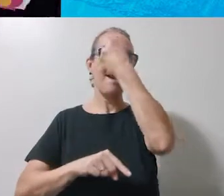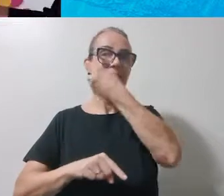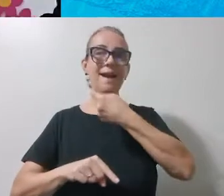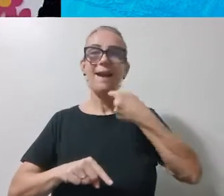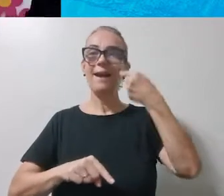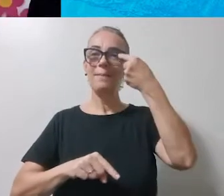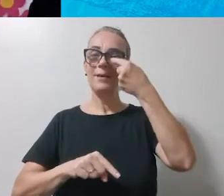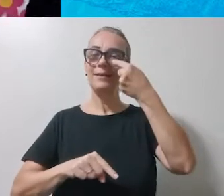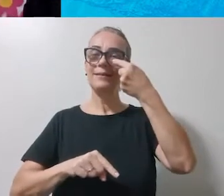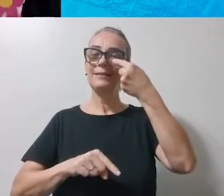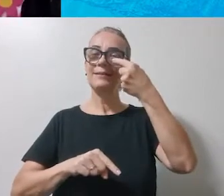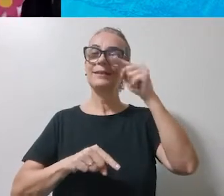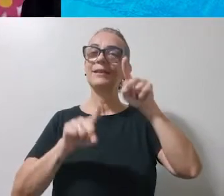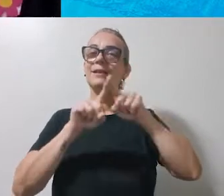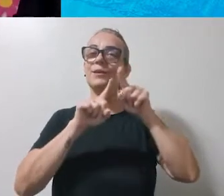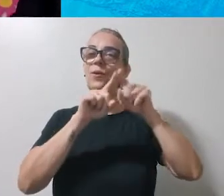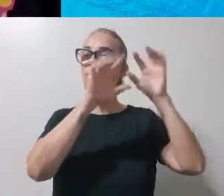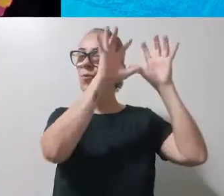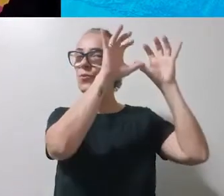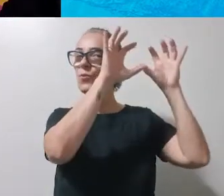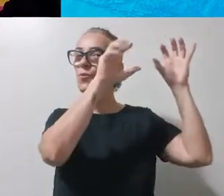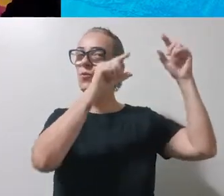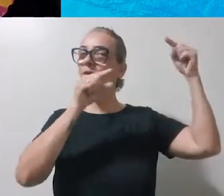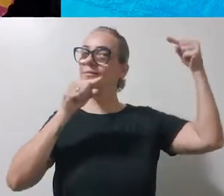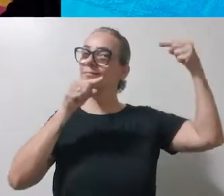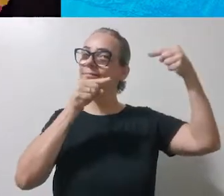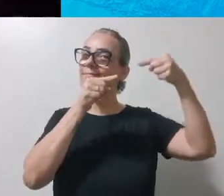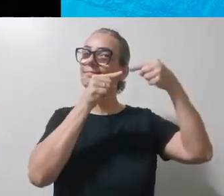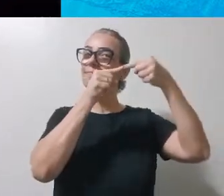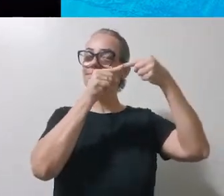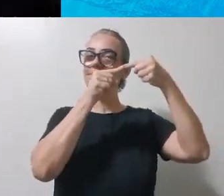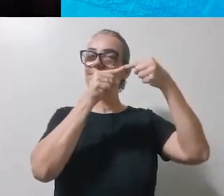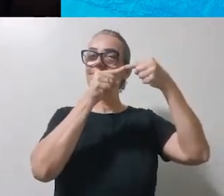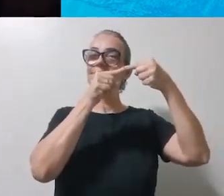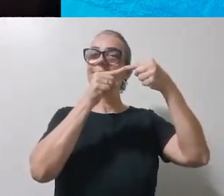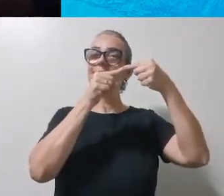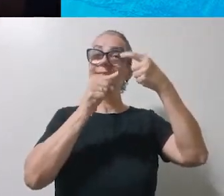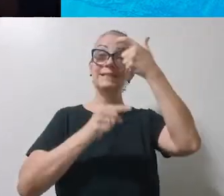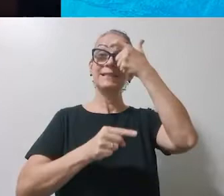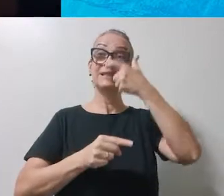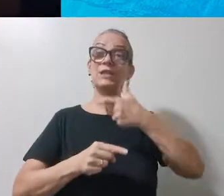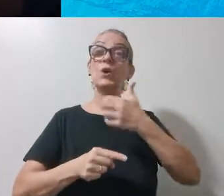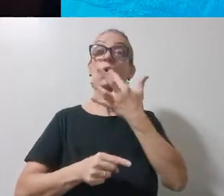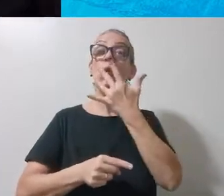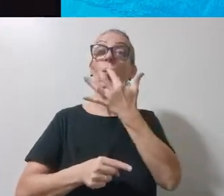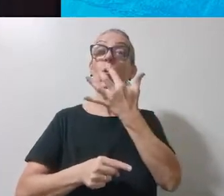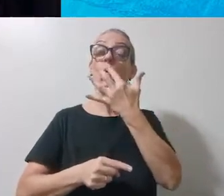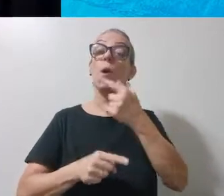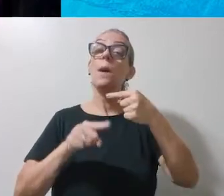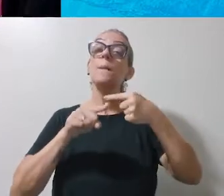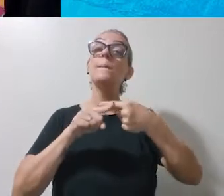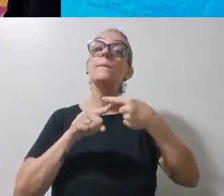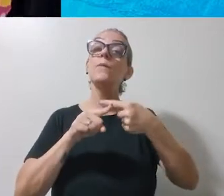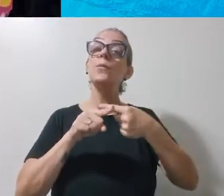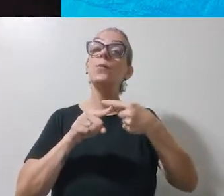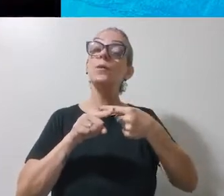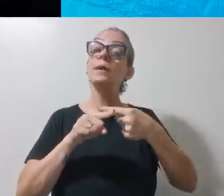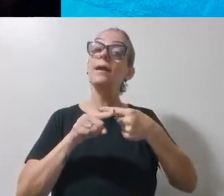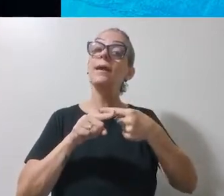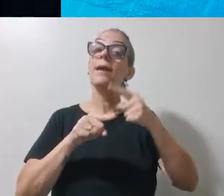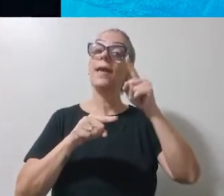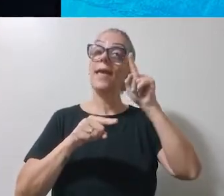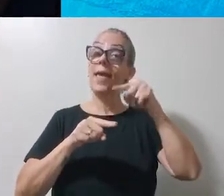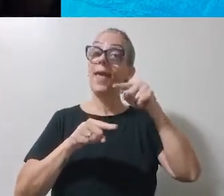está aqui com essa roupinha toda colorida. Porque esses são os pensamentos dessa nossa amiga.